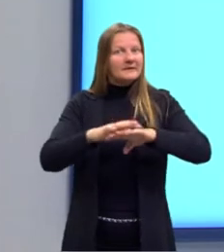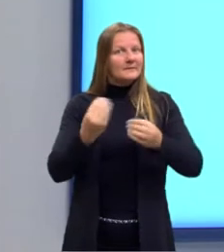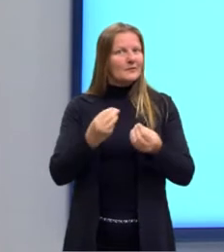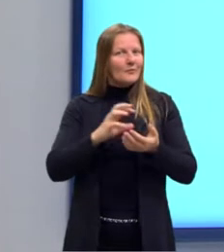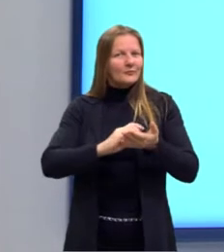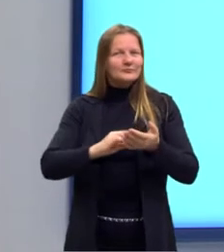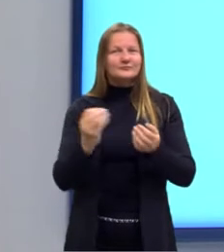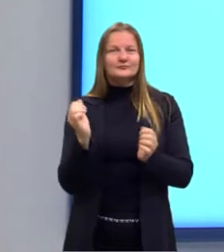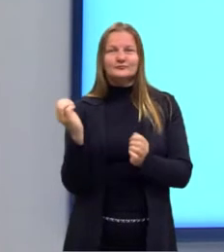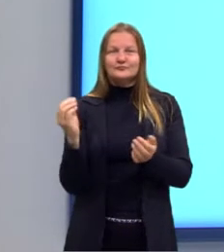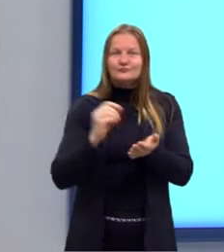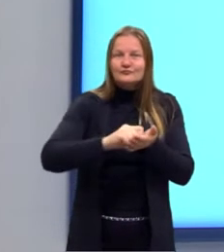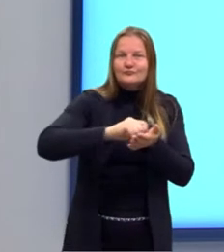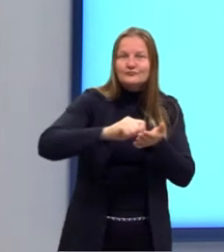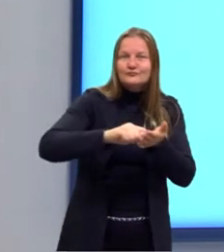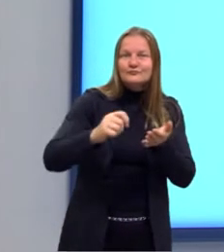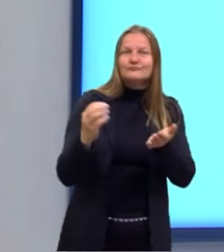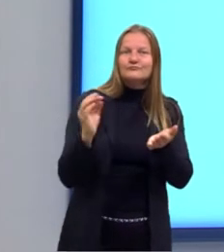evidenciadas.